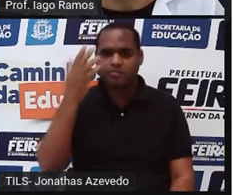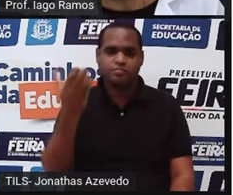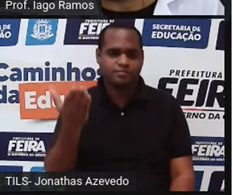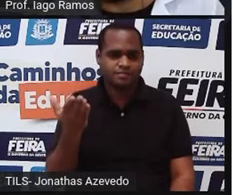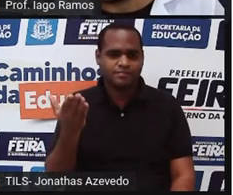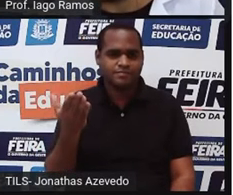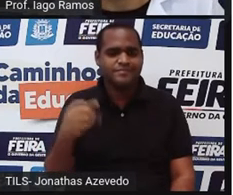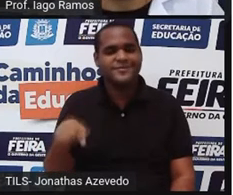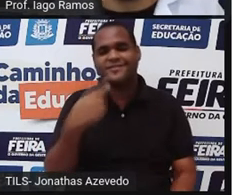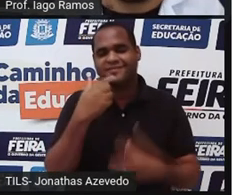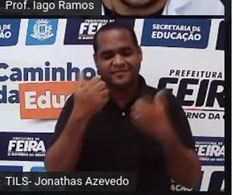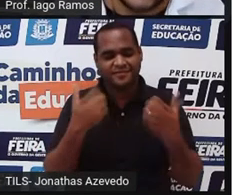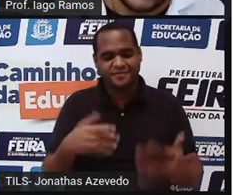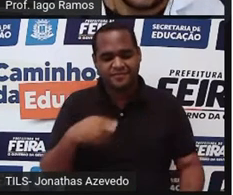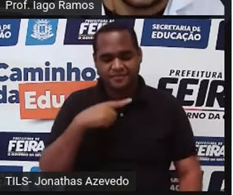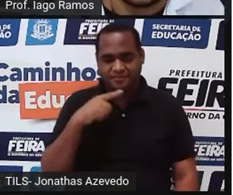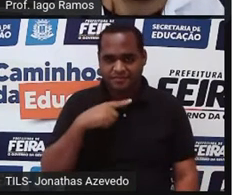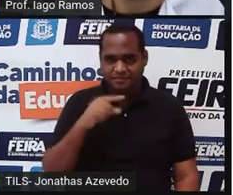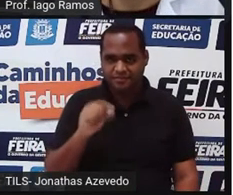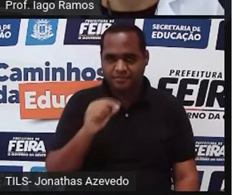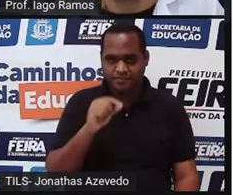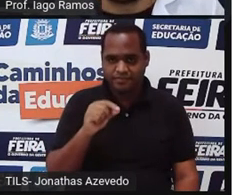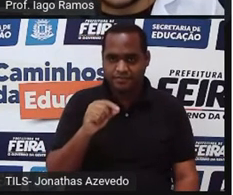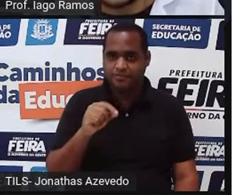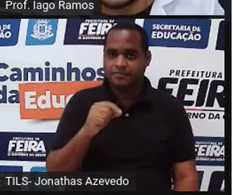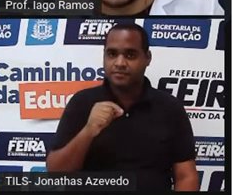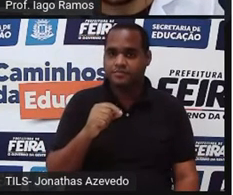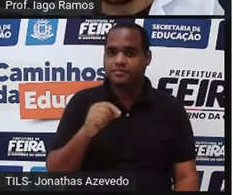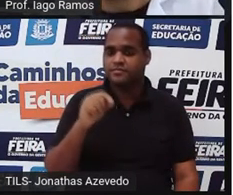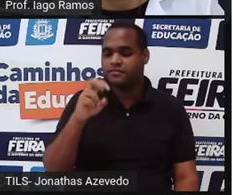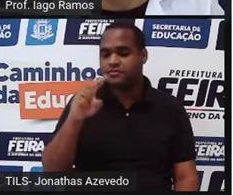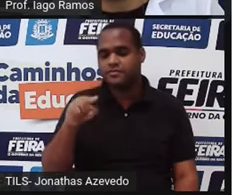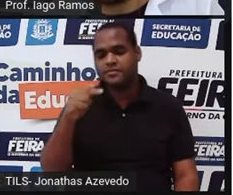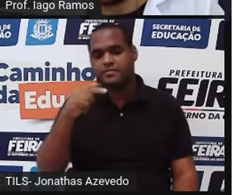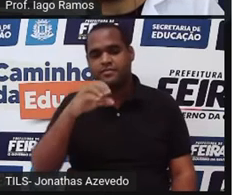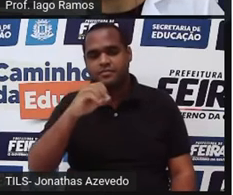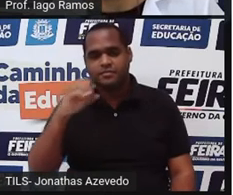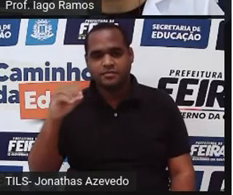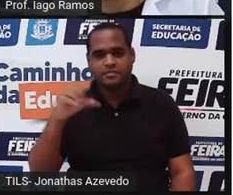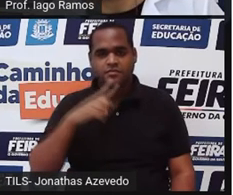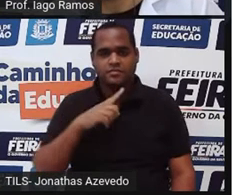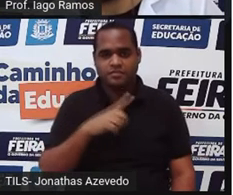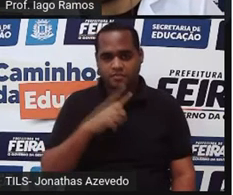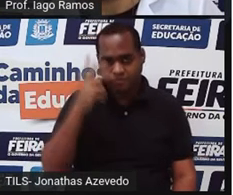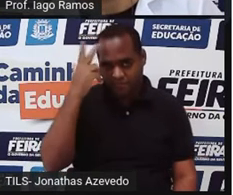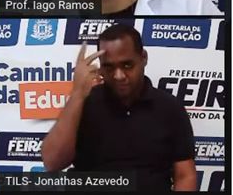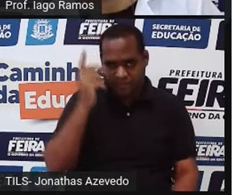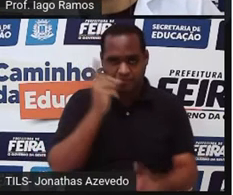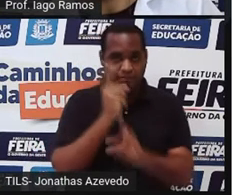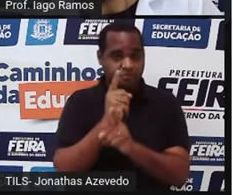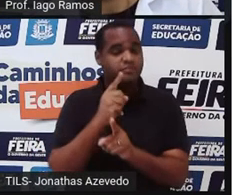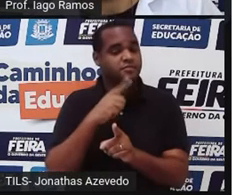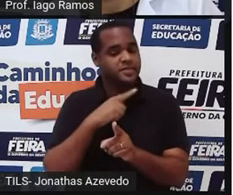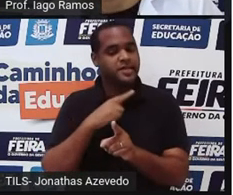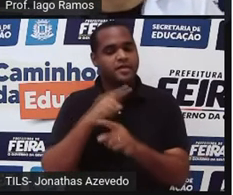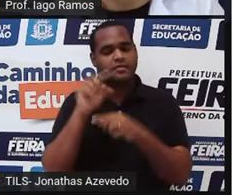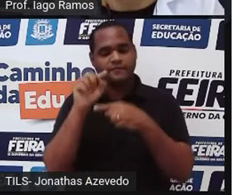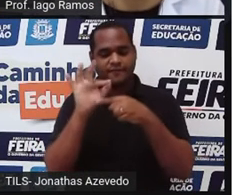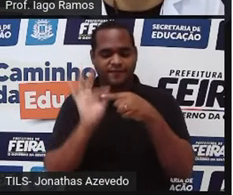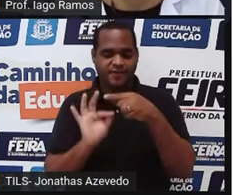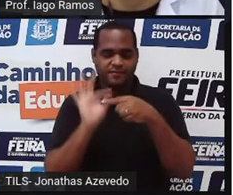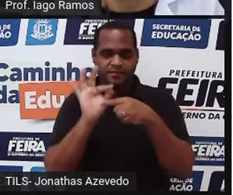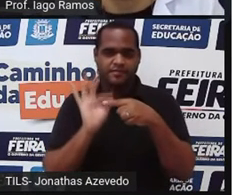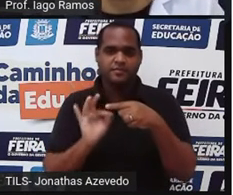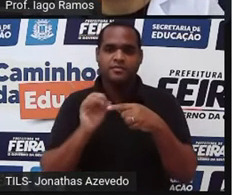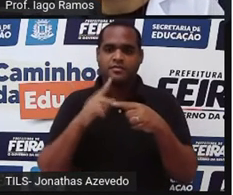Como eu disse, se é natural, é um número racional, porque pode ser encontrado de uma fração. Então,